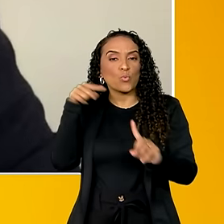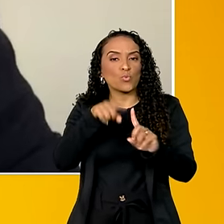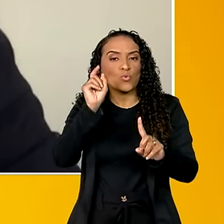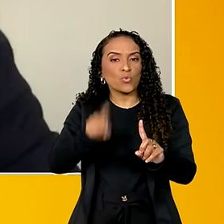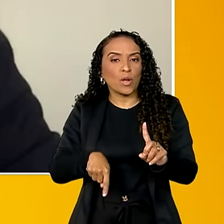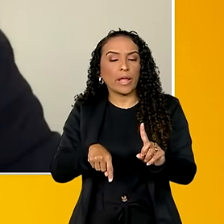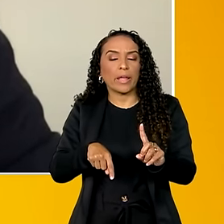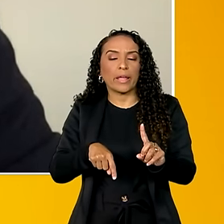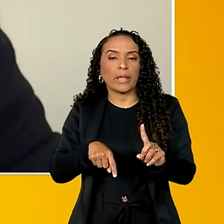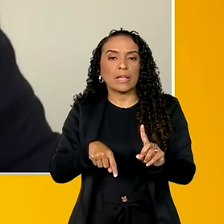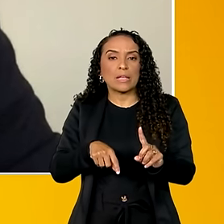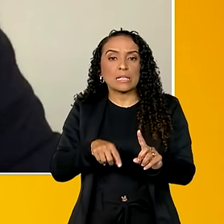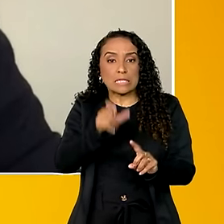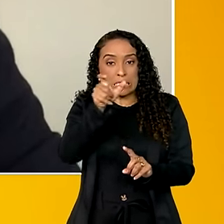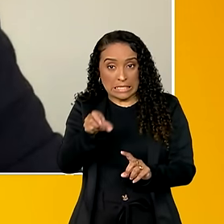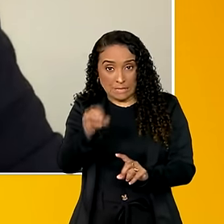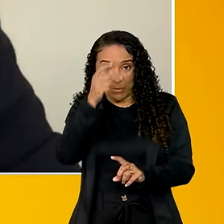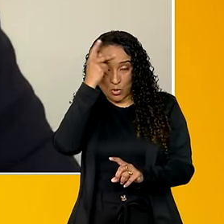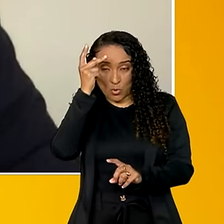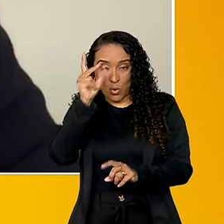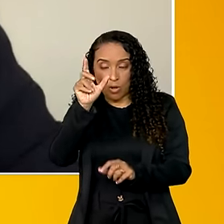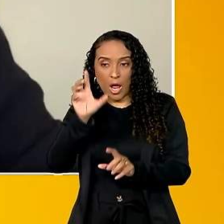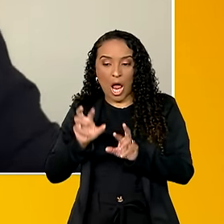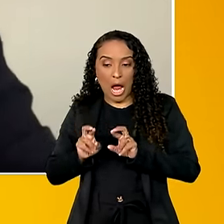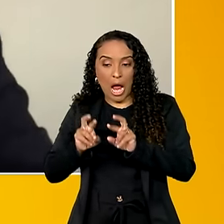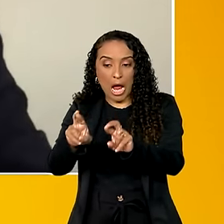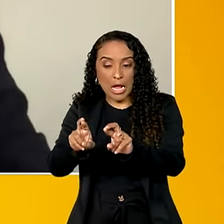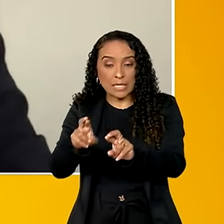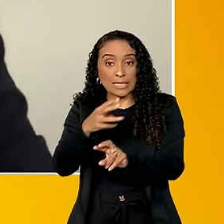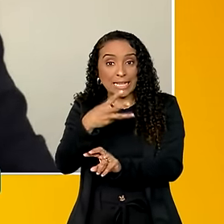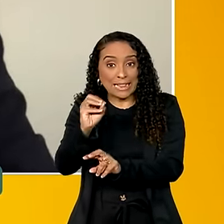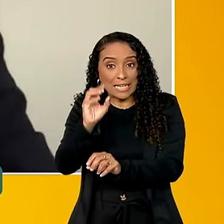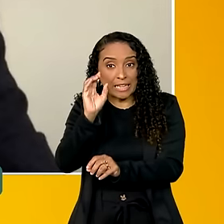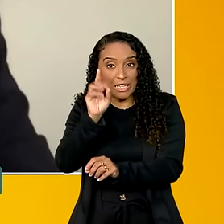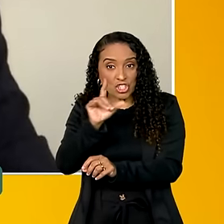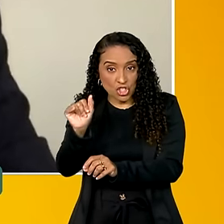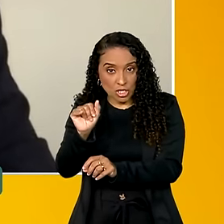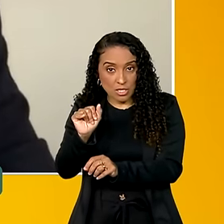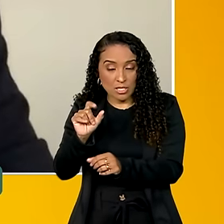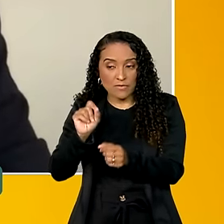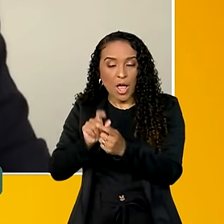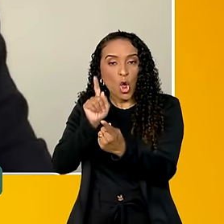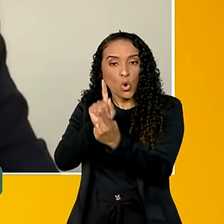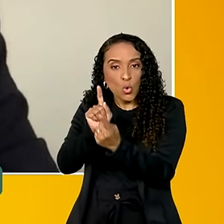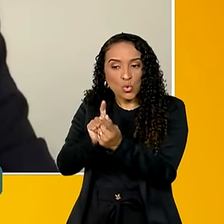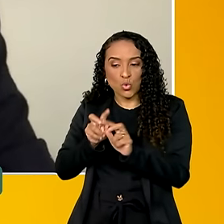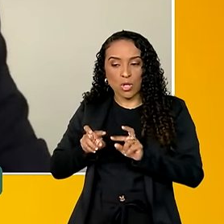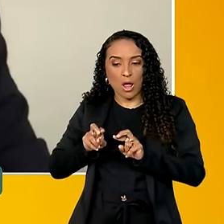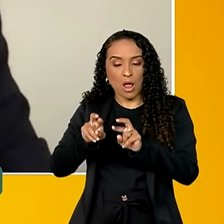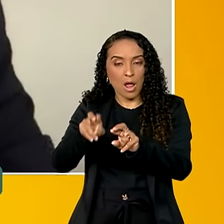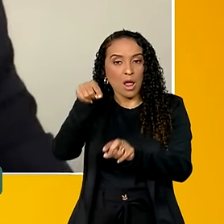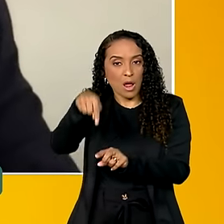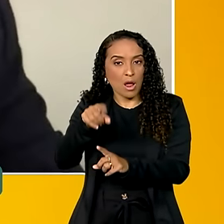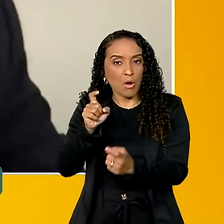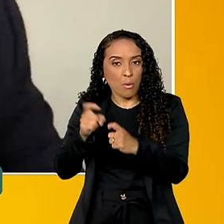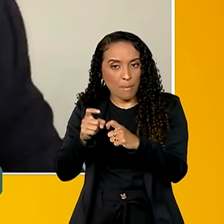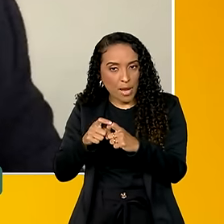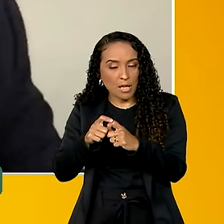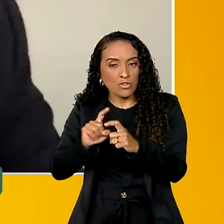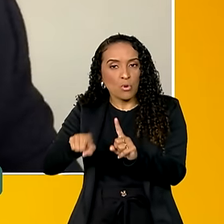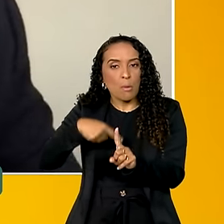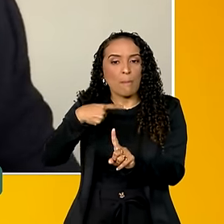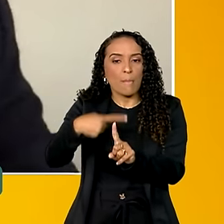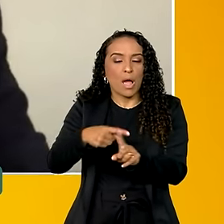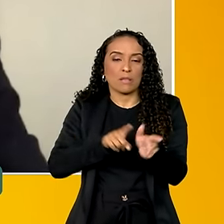para casos de câncer, 30 dias, quando o paciente faz a consulta com o oncologista, mais os